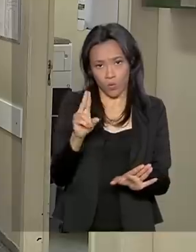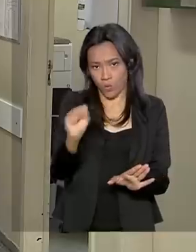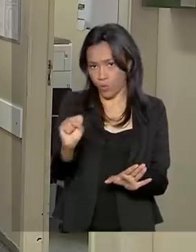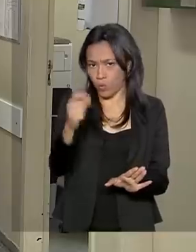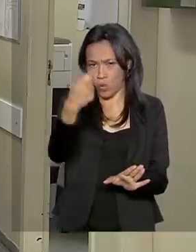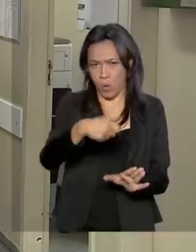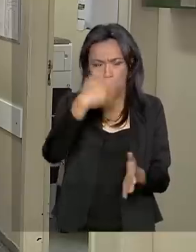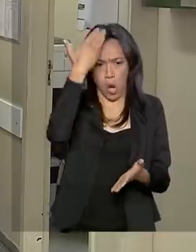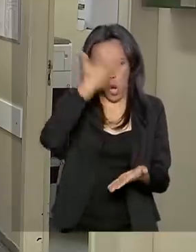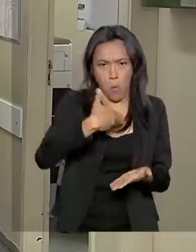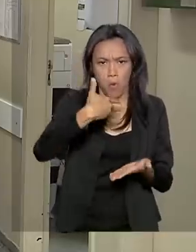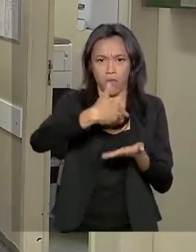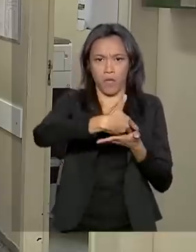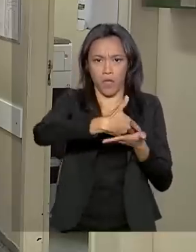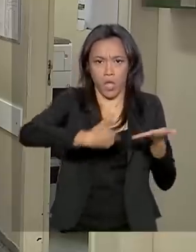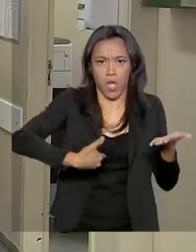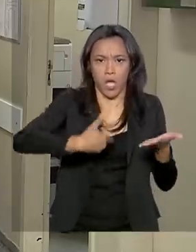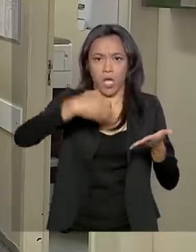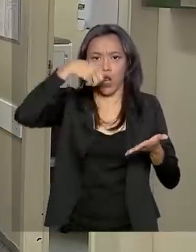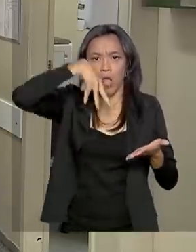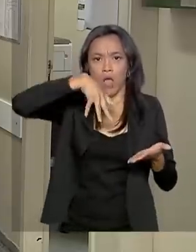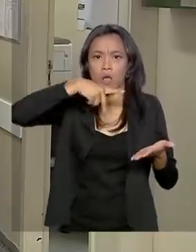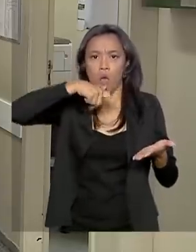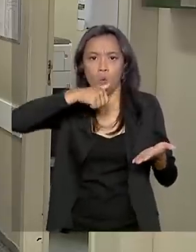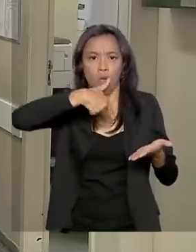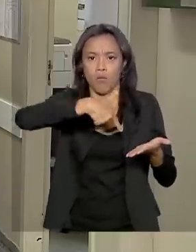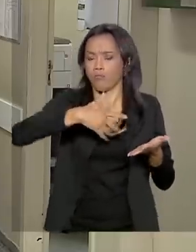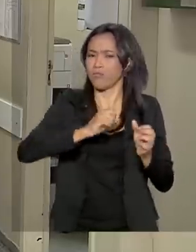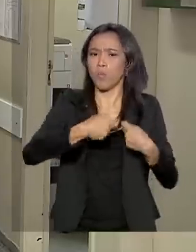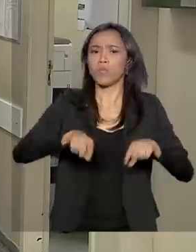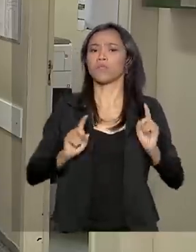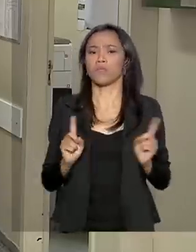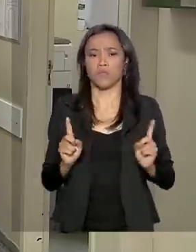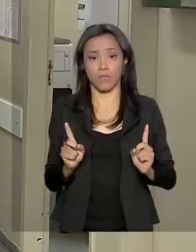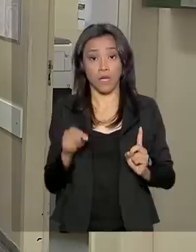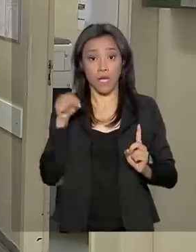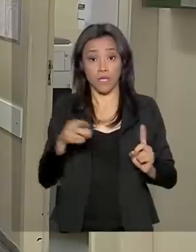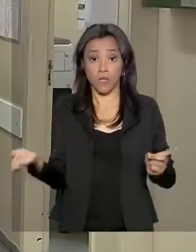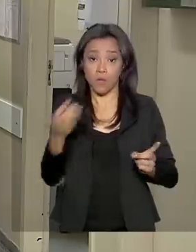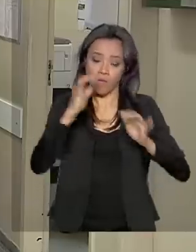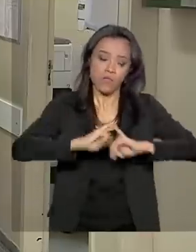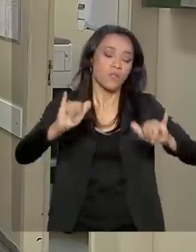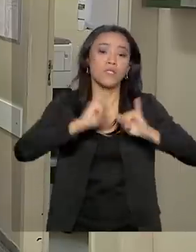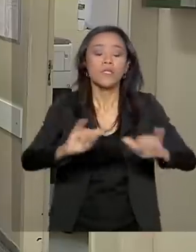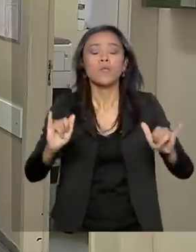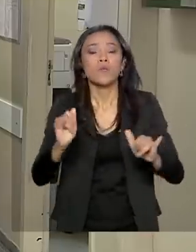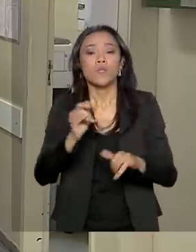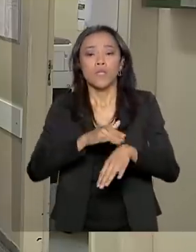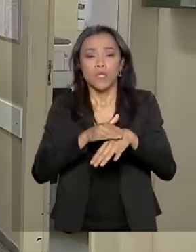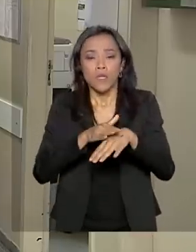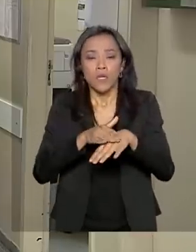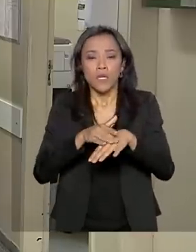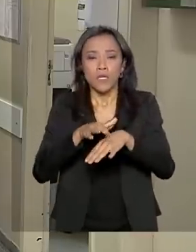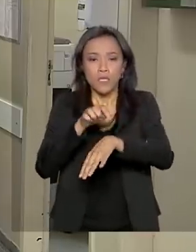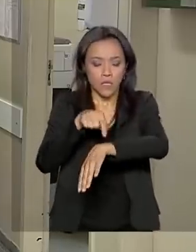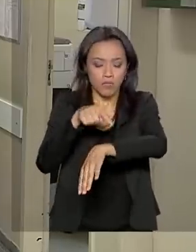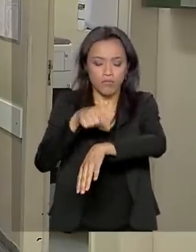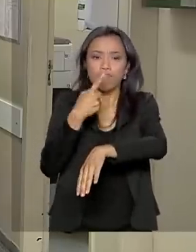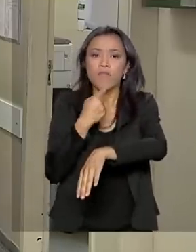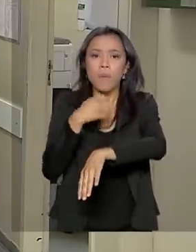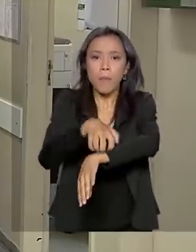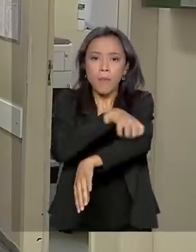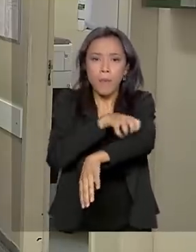comprovante de endereço. Para essa nova campanha contra o sarampo, o Ministério fez a maior compra, a maior